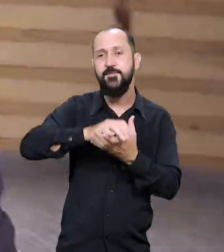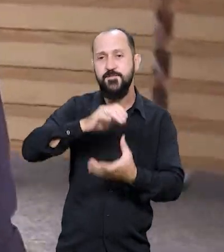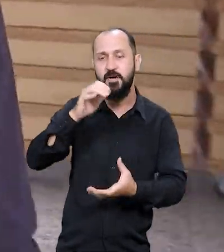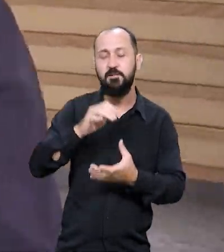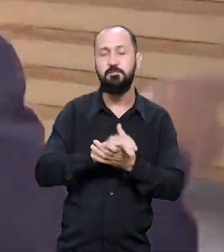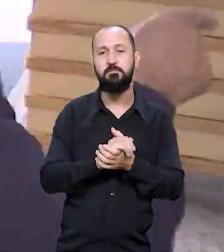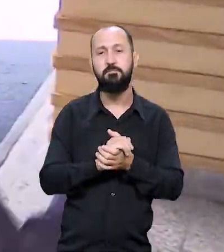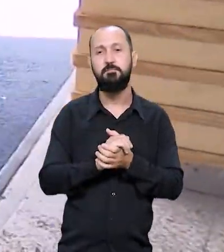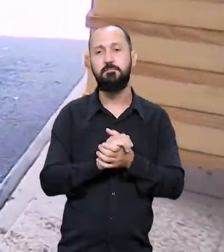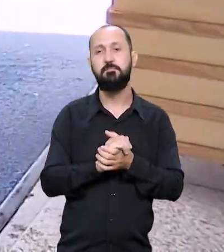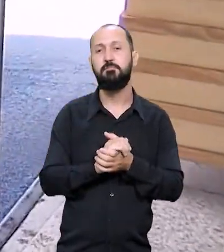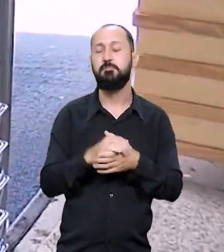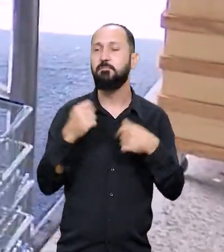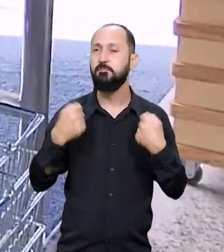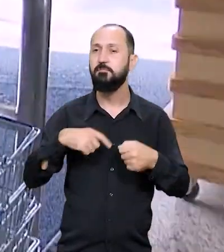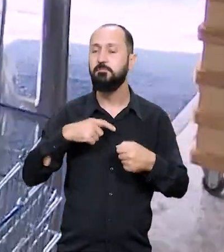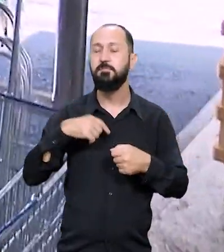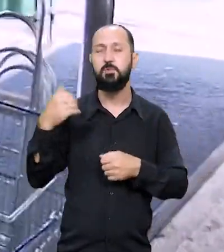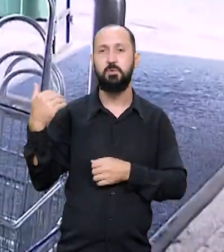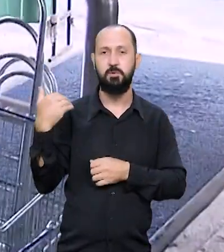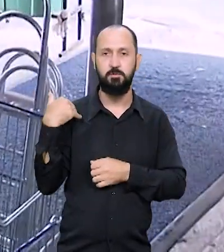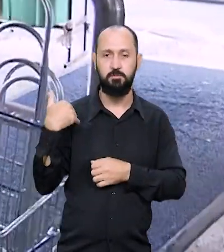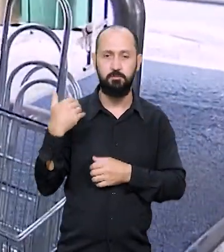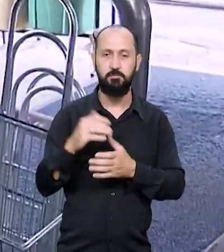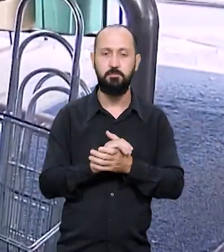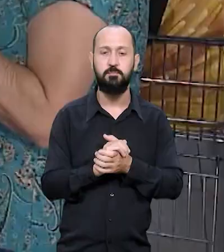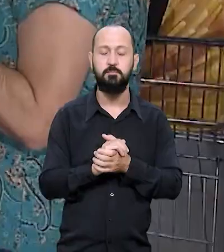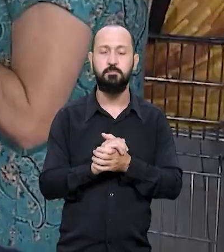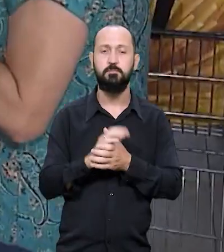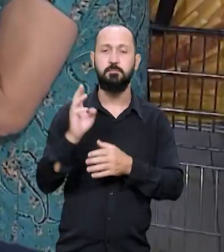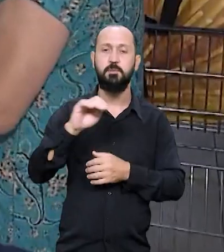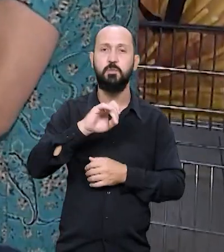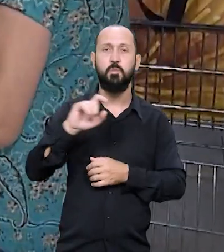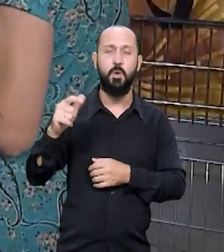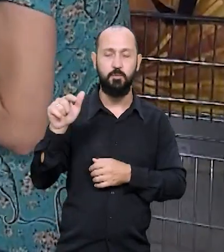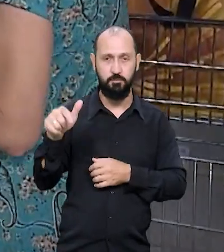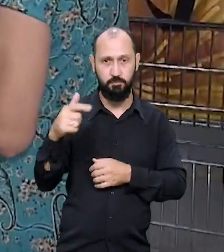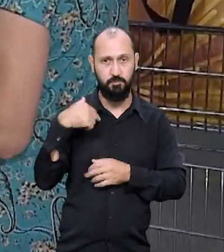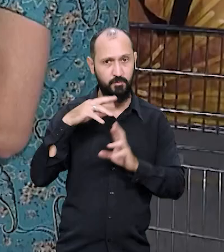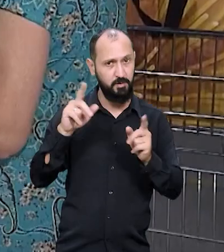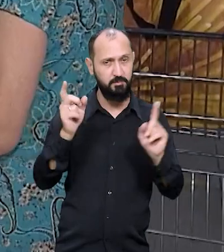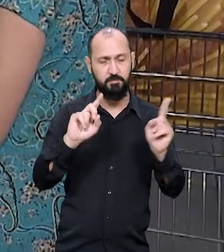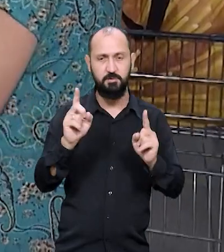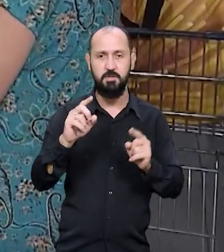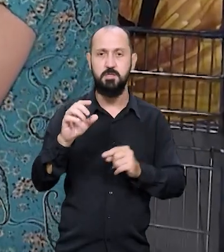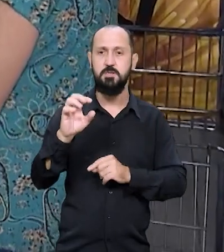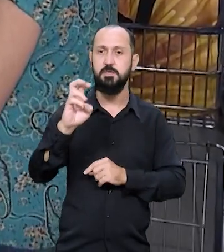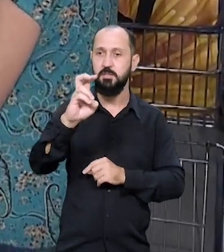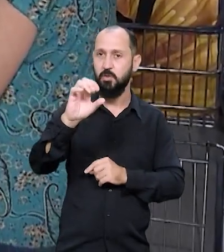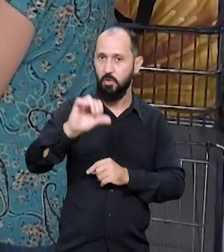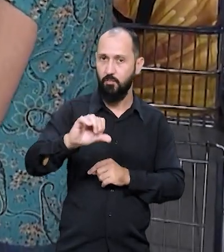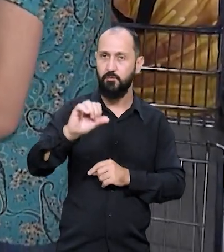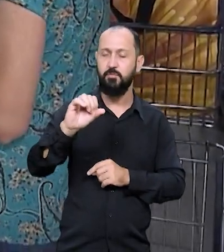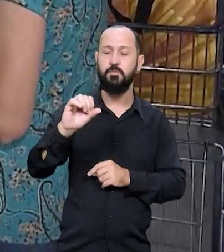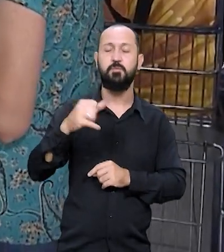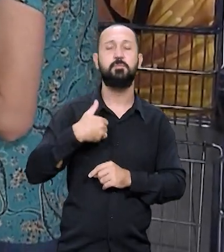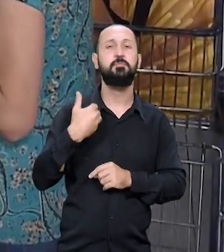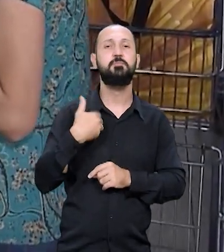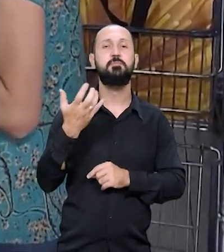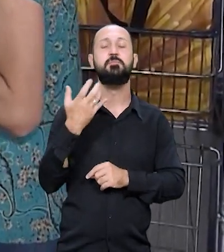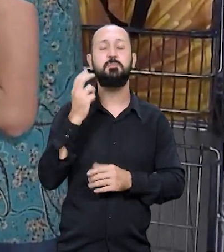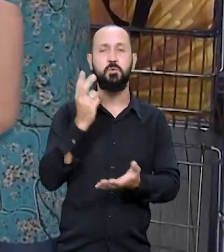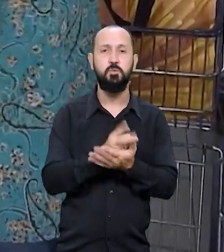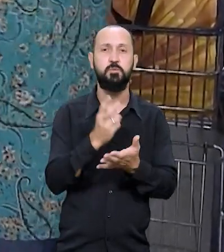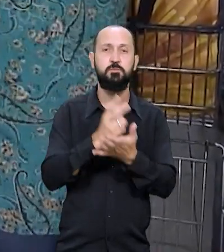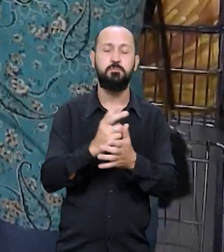mais velho a gente fica, mais a gente se cobra também. Com o Manuel não é diferente. Aos 69 anos, faz